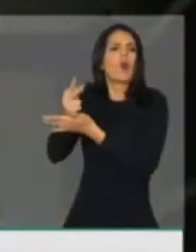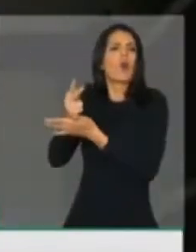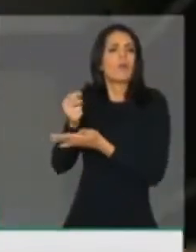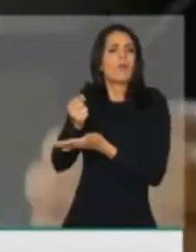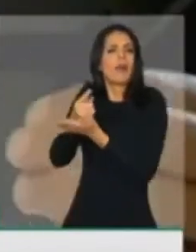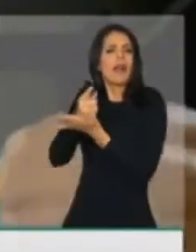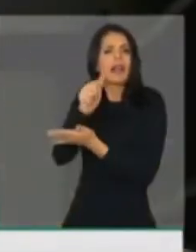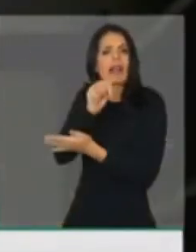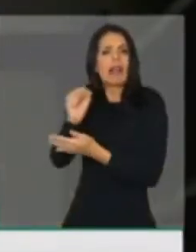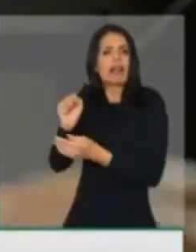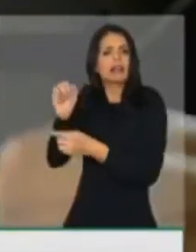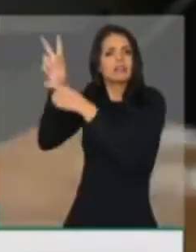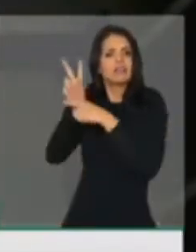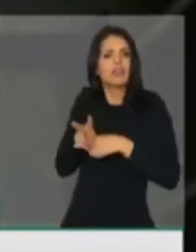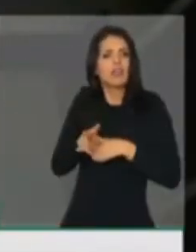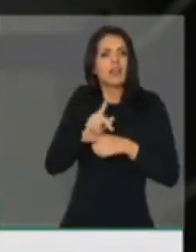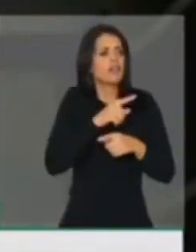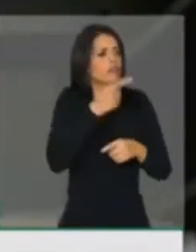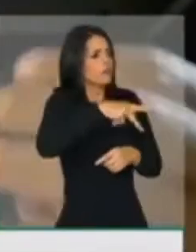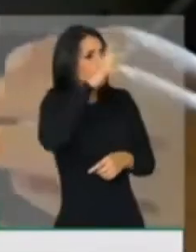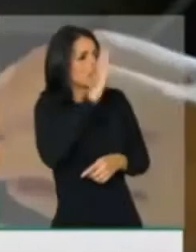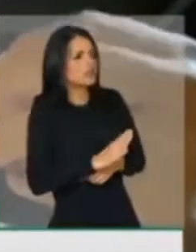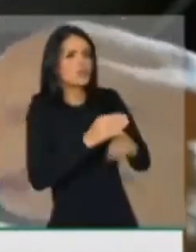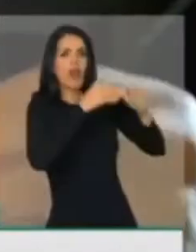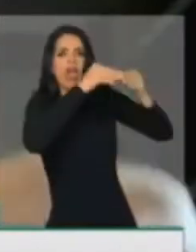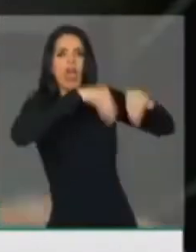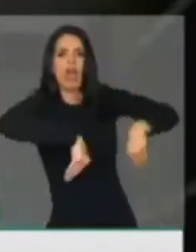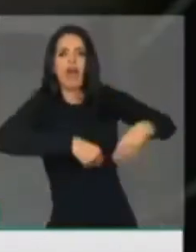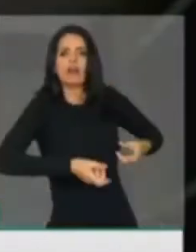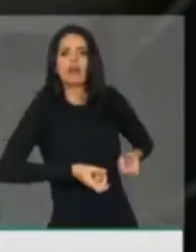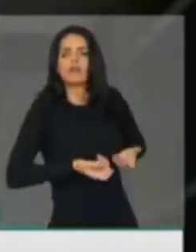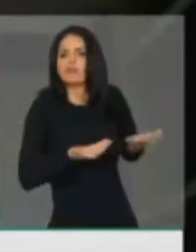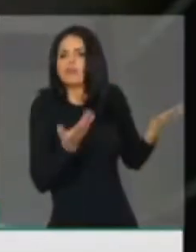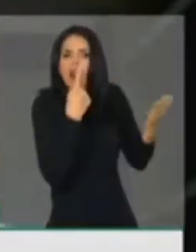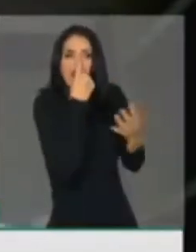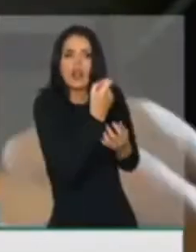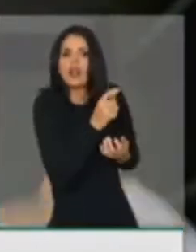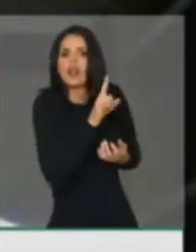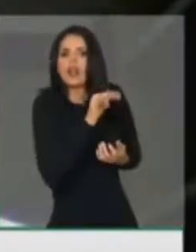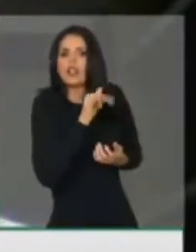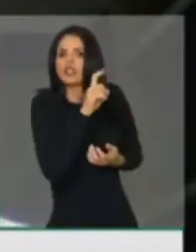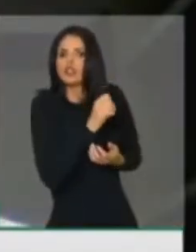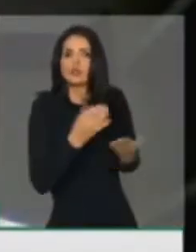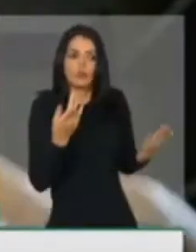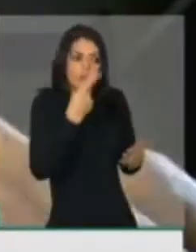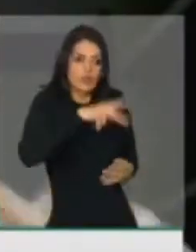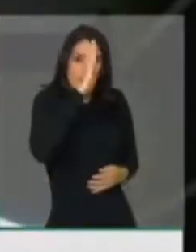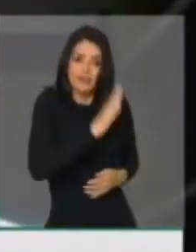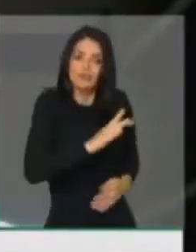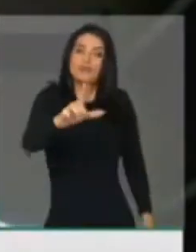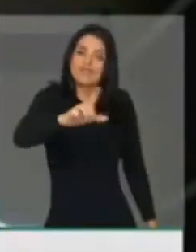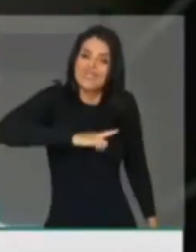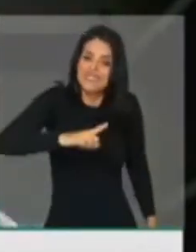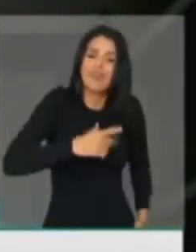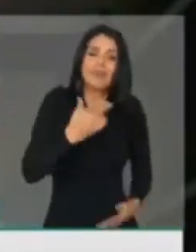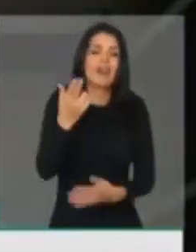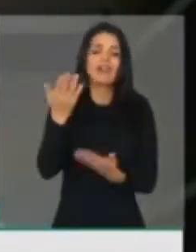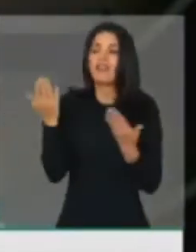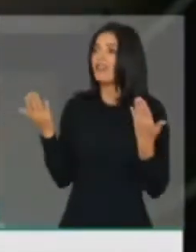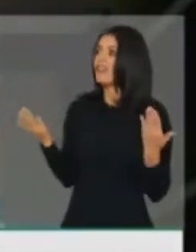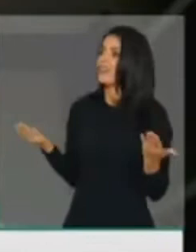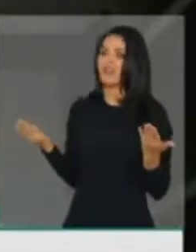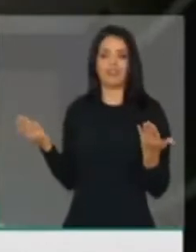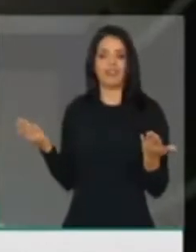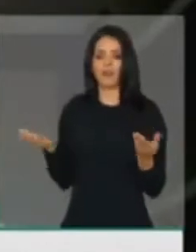desperdiçar um produto nacional, um produto que nós temos, para vocês verem o equívoco que